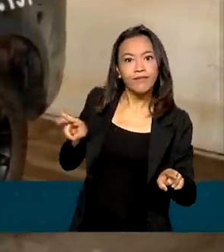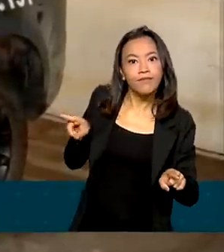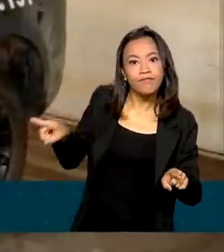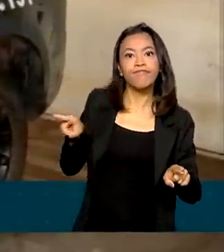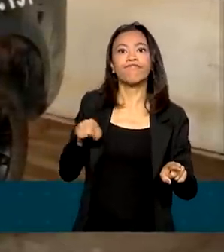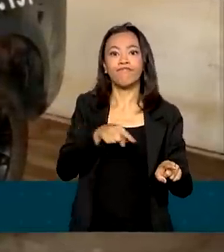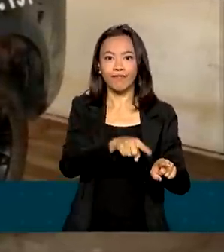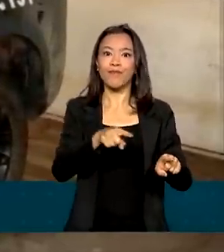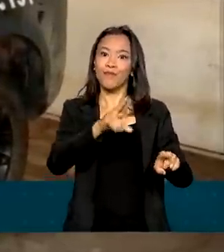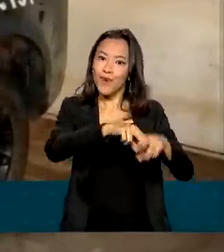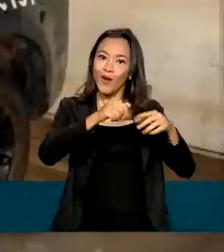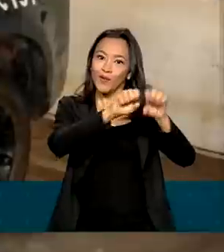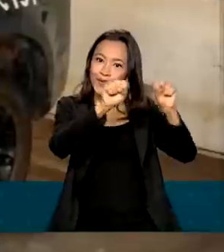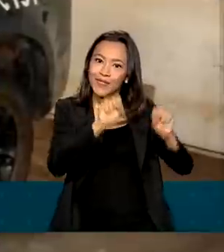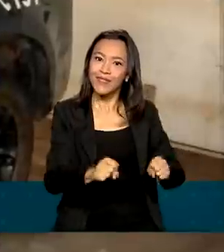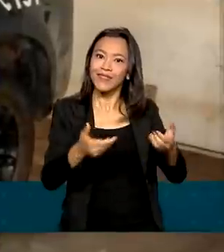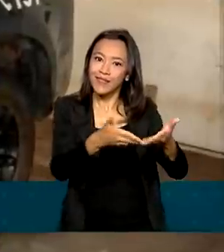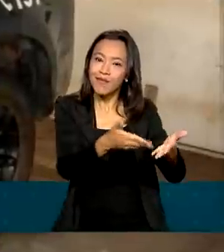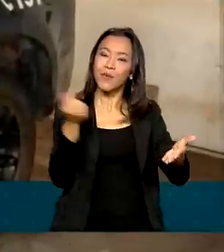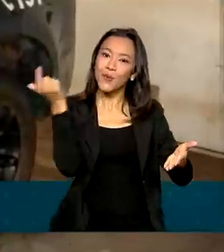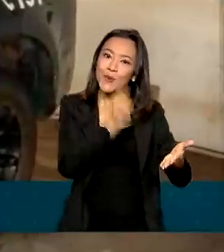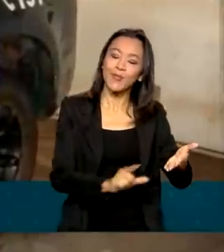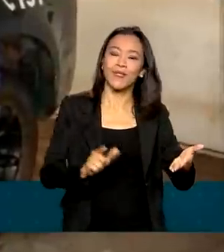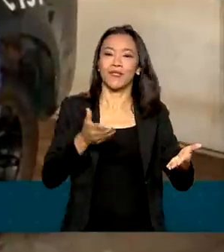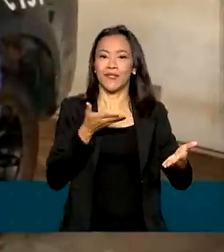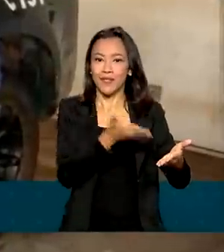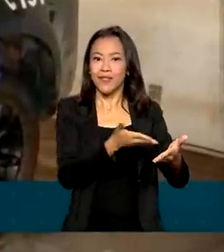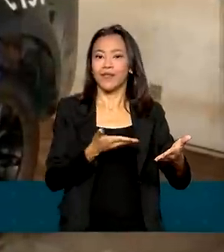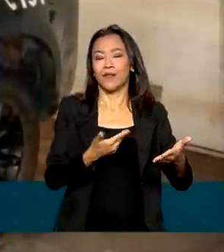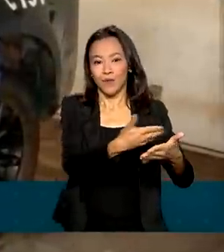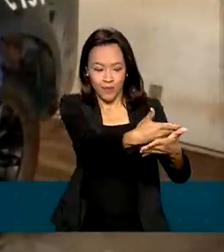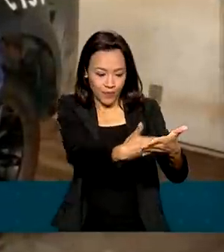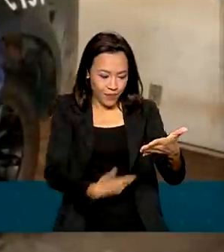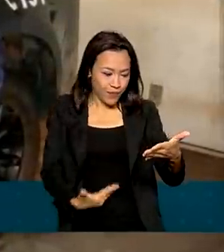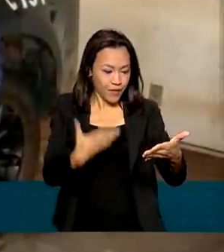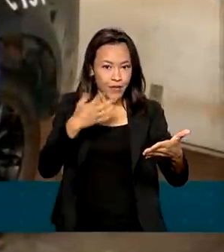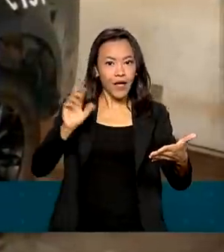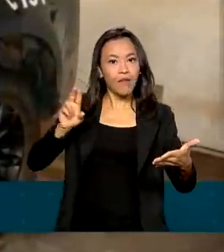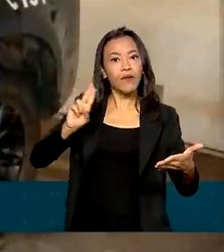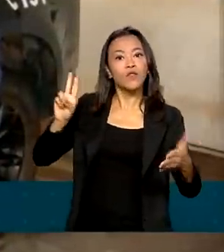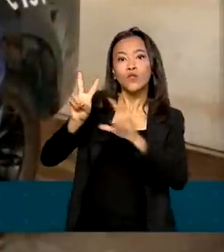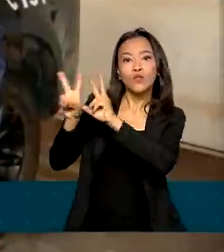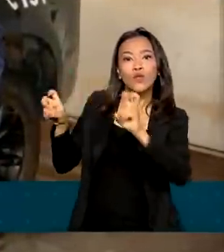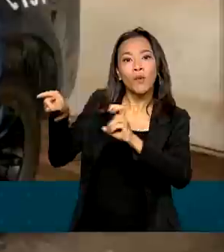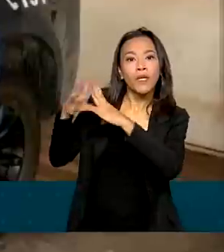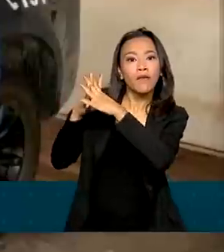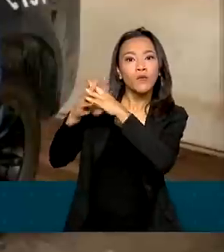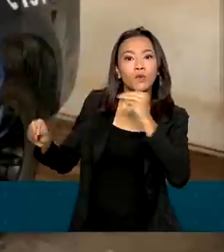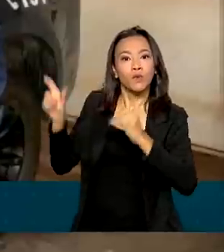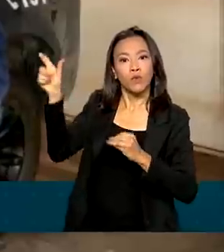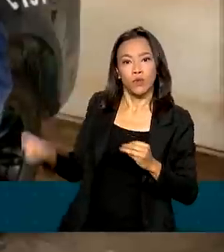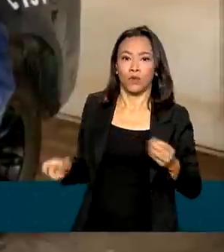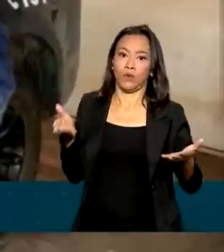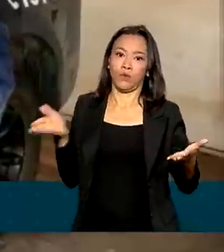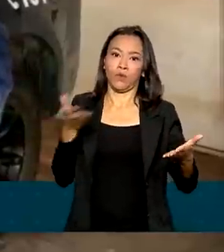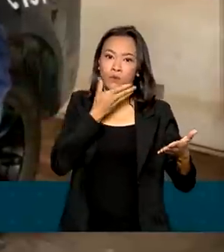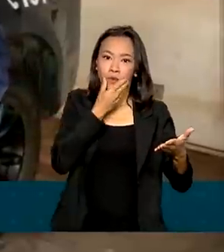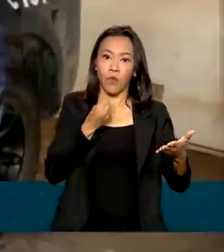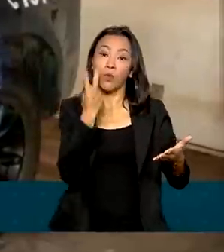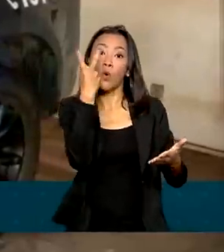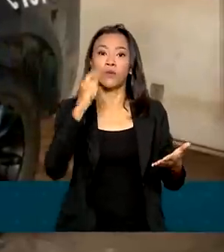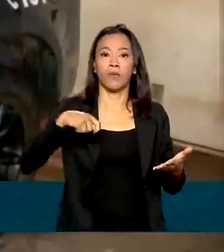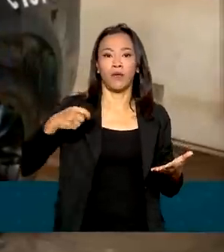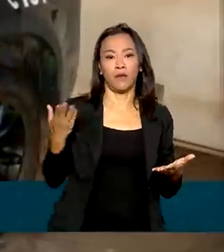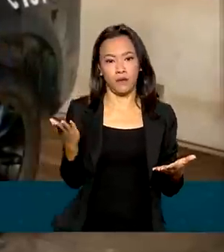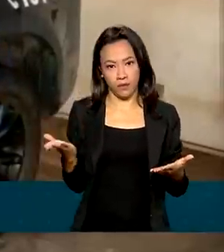sistemas disponíveis de checagem, conseguiu localizar um boletim de desaparecimento do seu João. Já estava aproximadamente dois